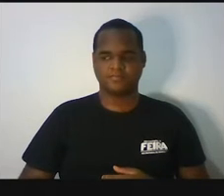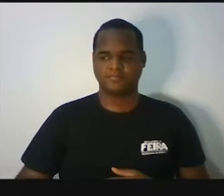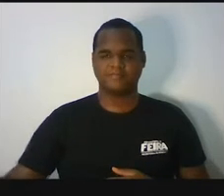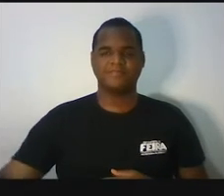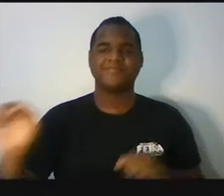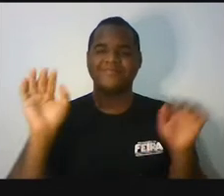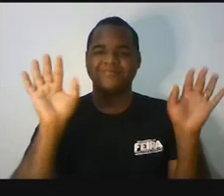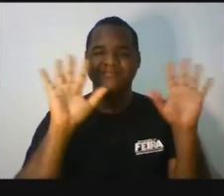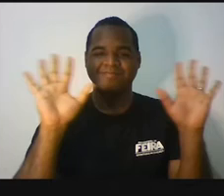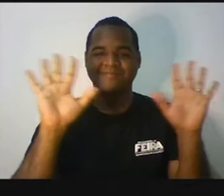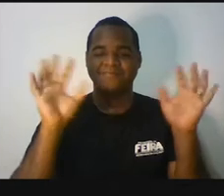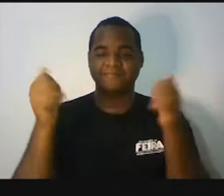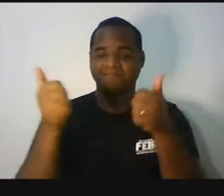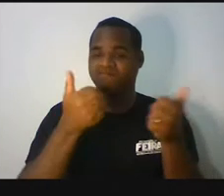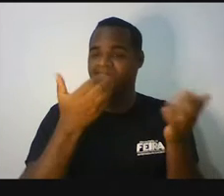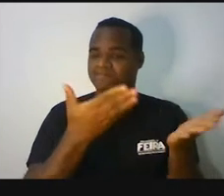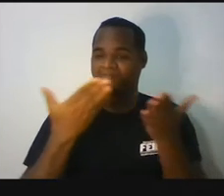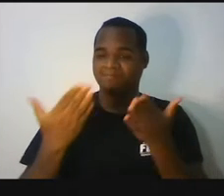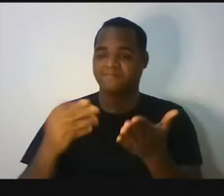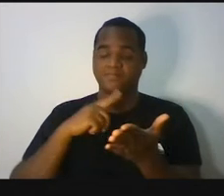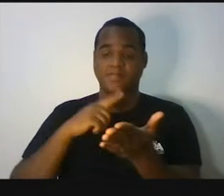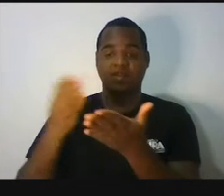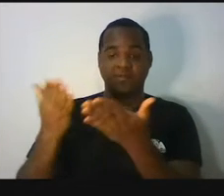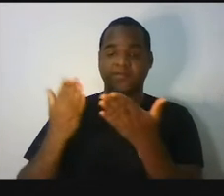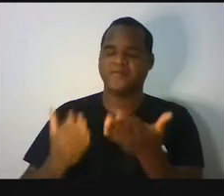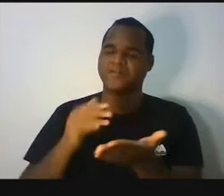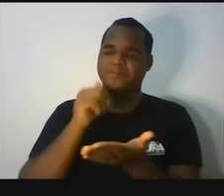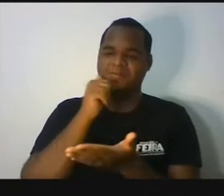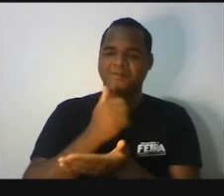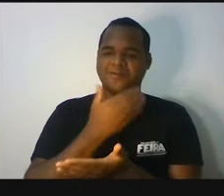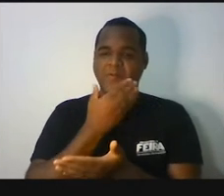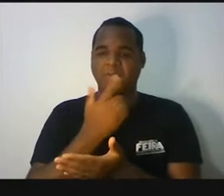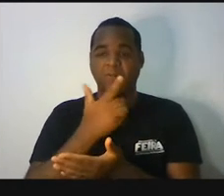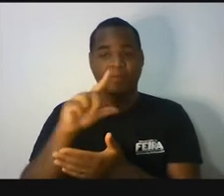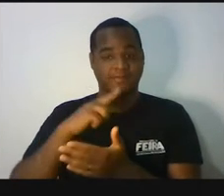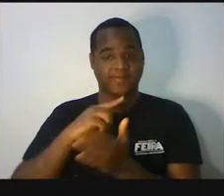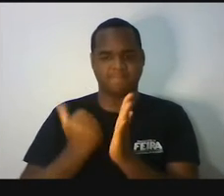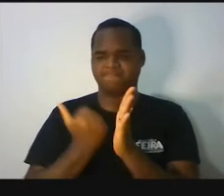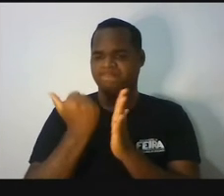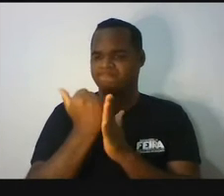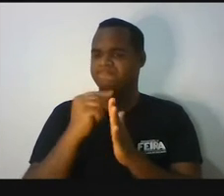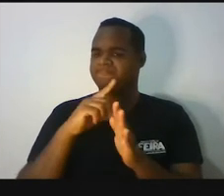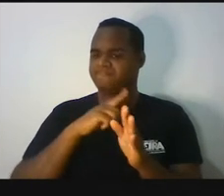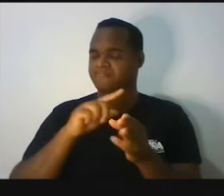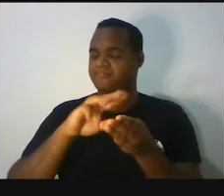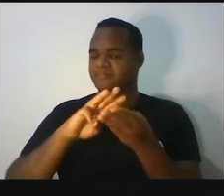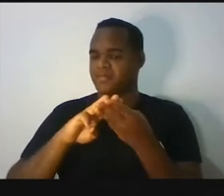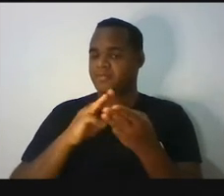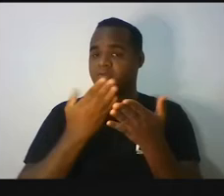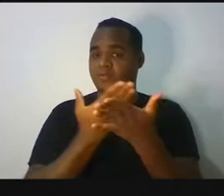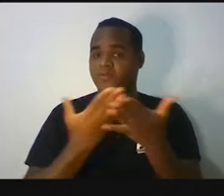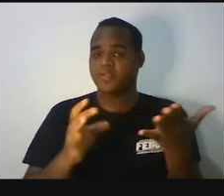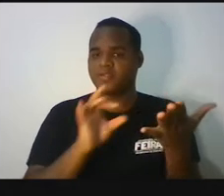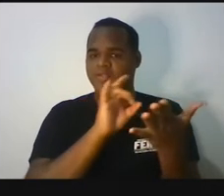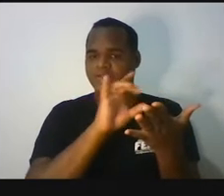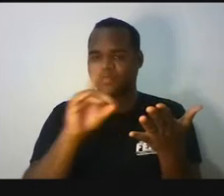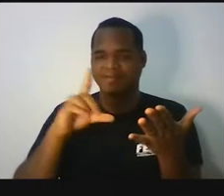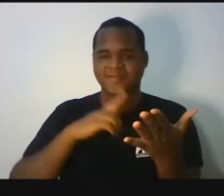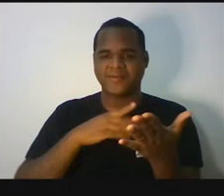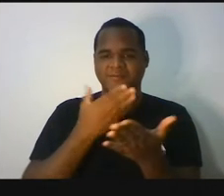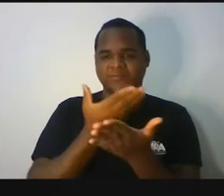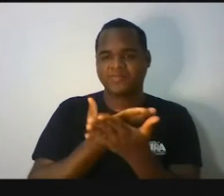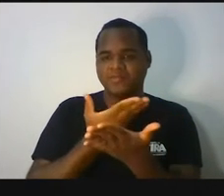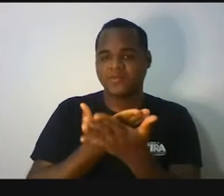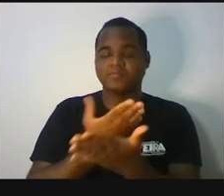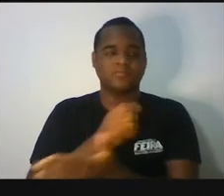Olá, sejam bem-vindos, sejam bem-vindas a mais uma aula de matemática para você que é estudante